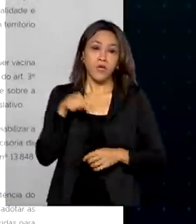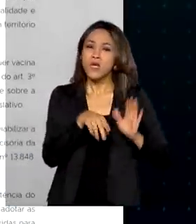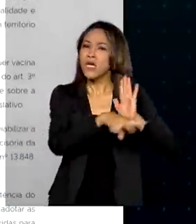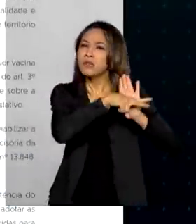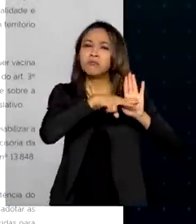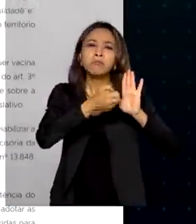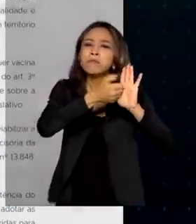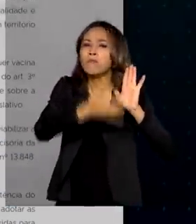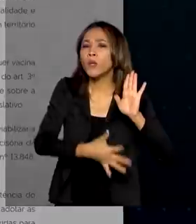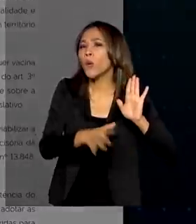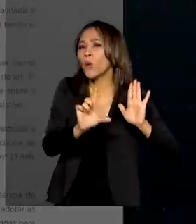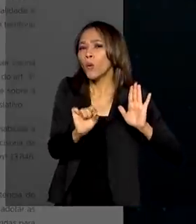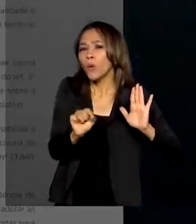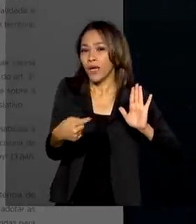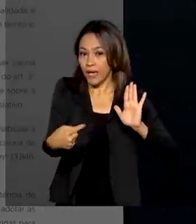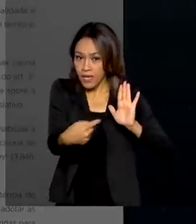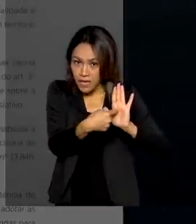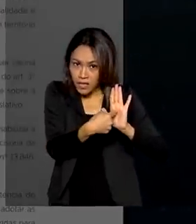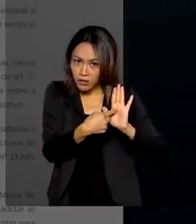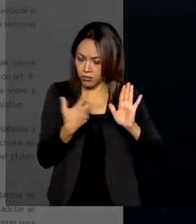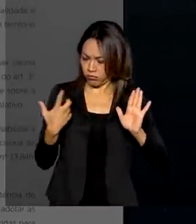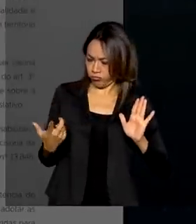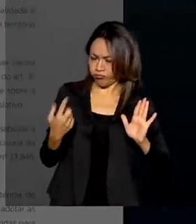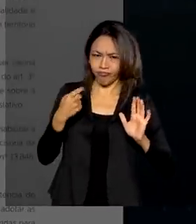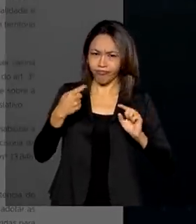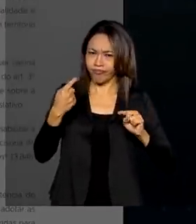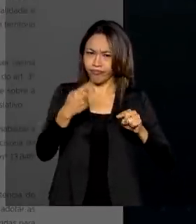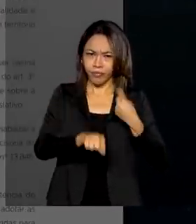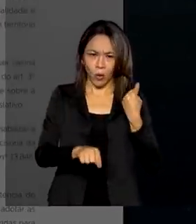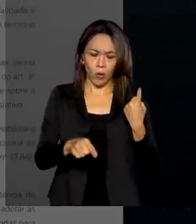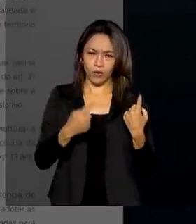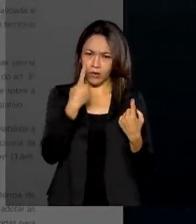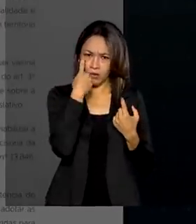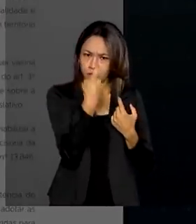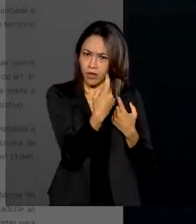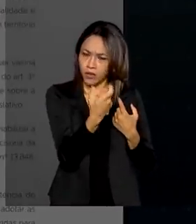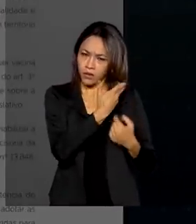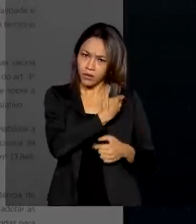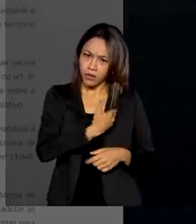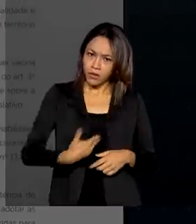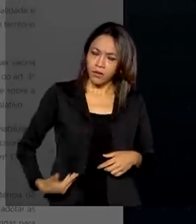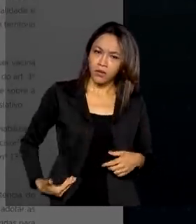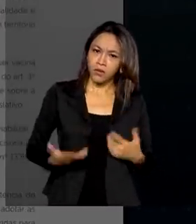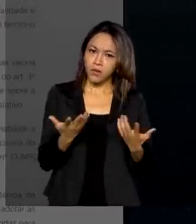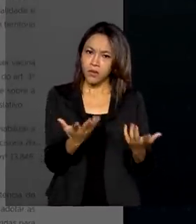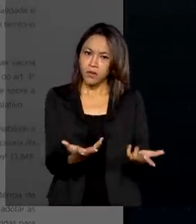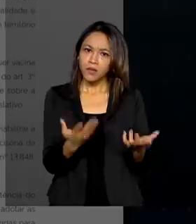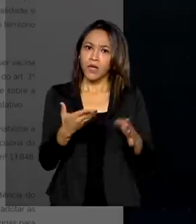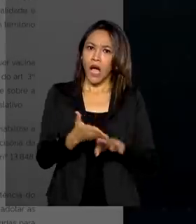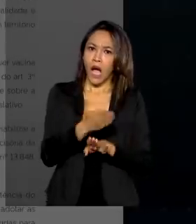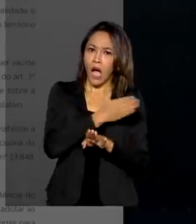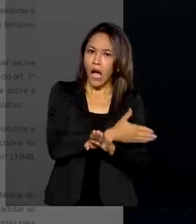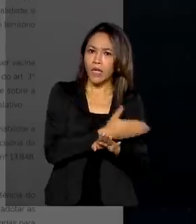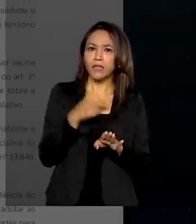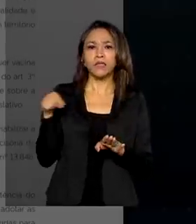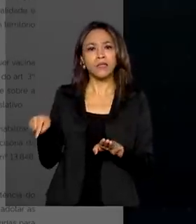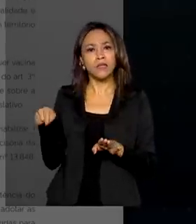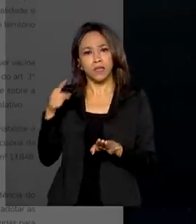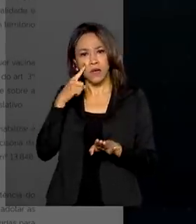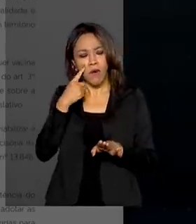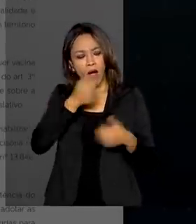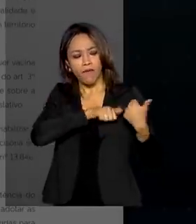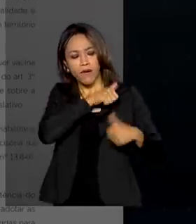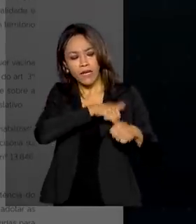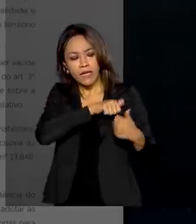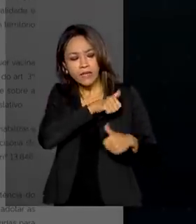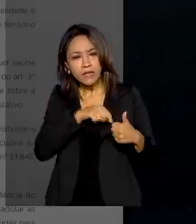o presidente afirmou que o item contrariava o interesse público, dispensando a prévia análise técnica por parte da Anvisa